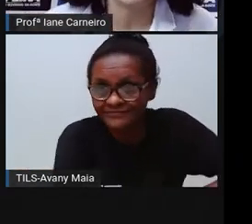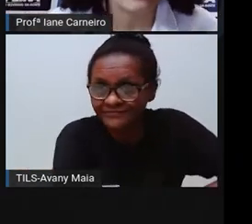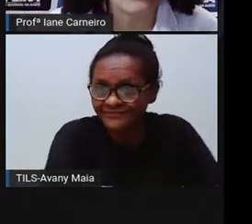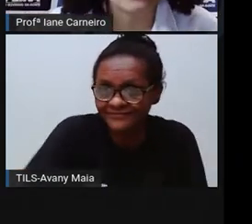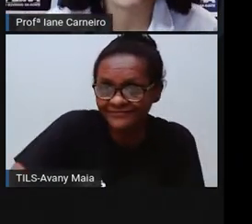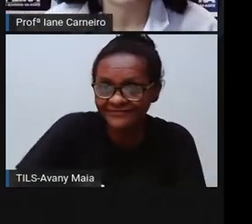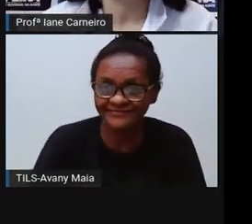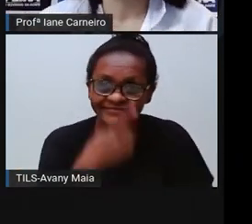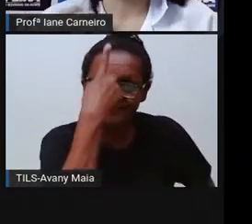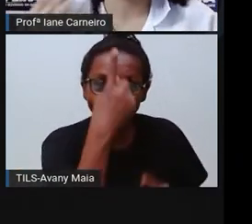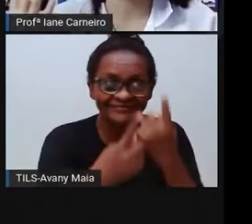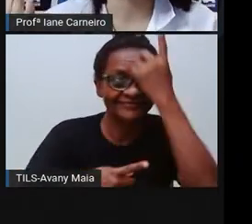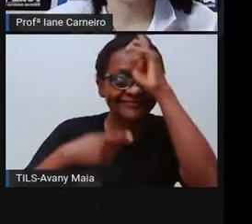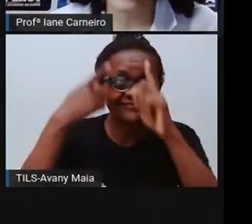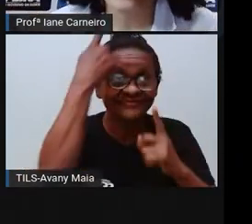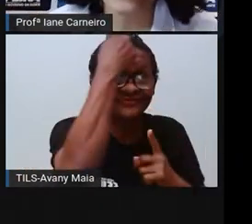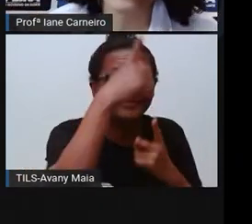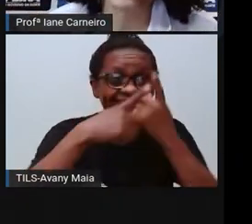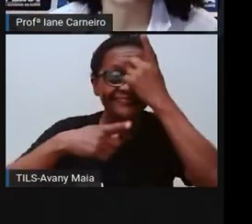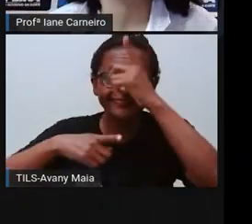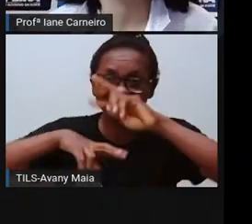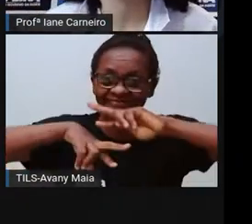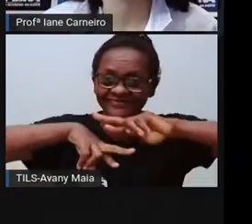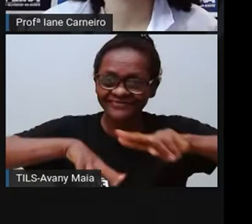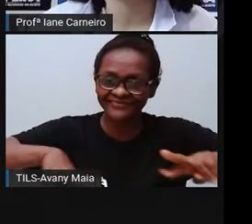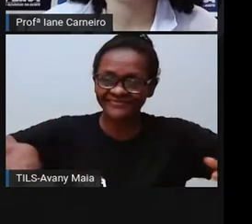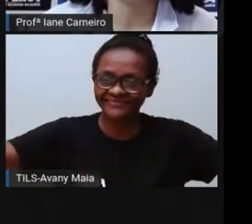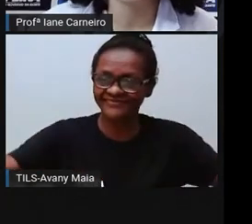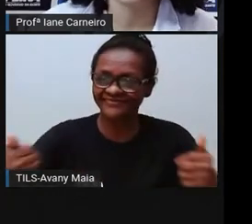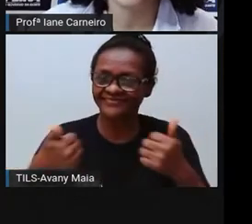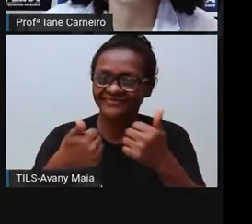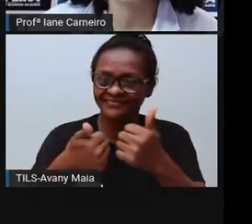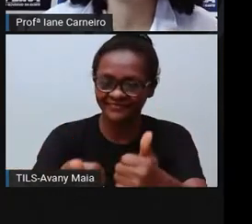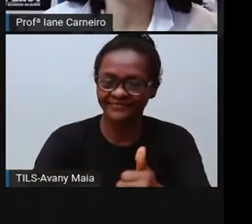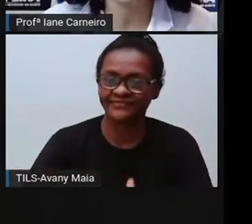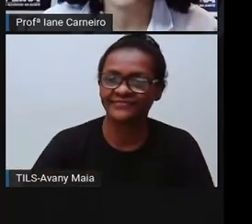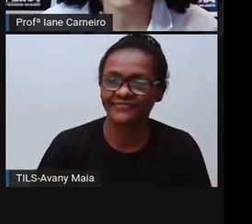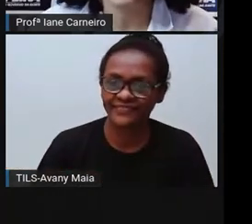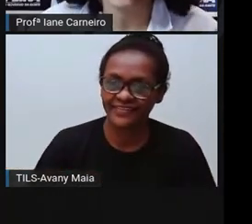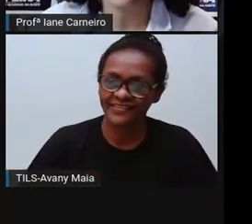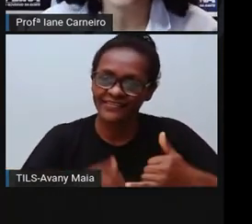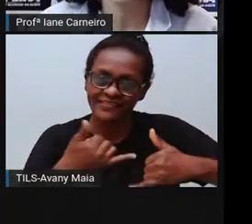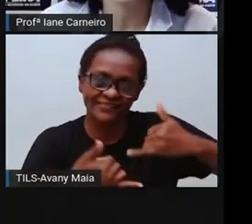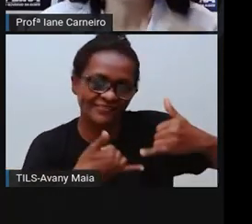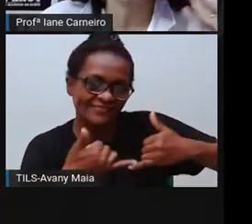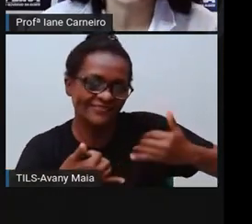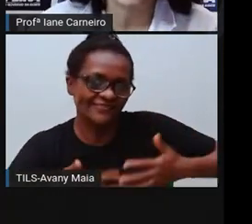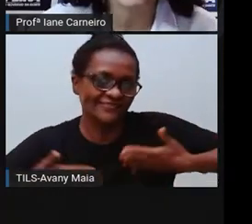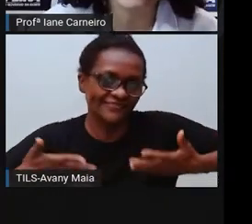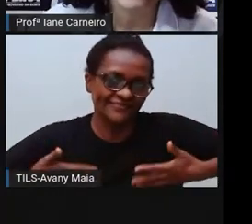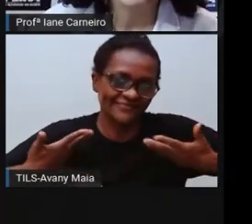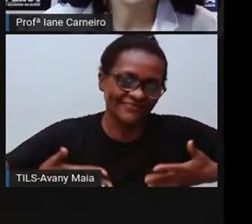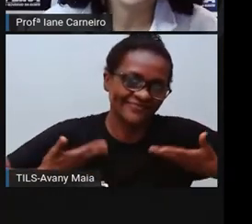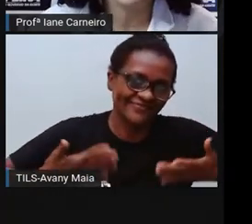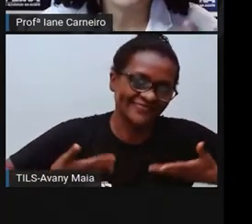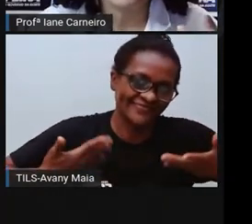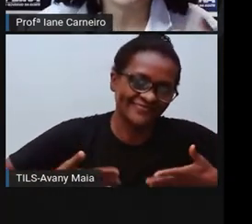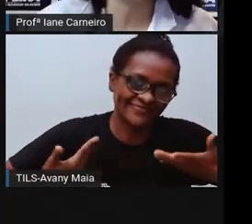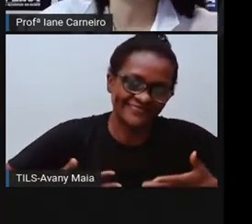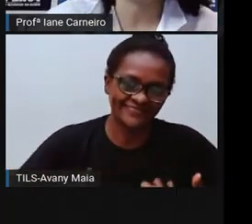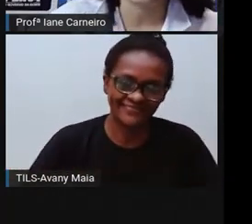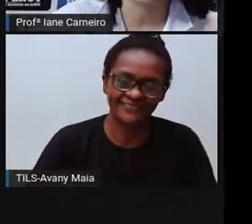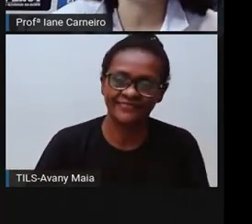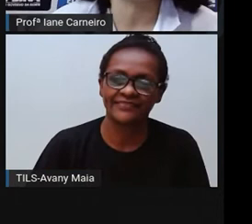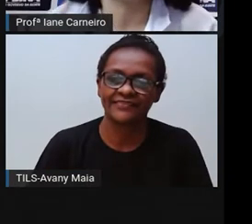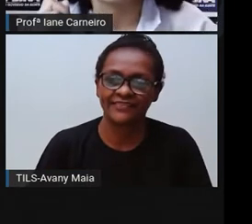criativos pra inventar novas brincadeiras, né? Pra se divertir, né? Mesmo com brinquedos que não são